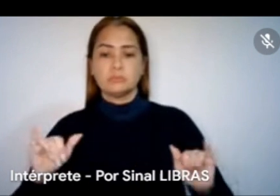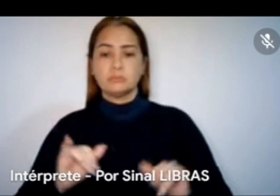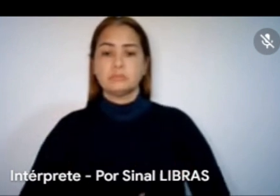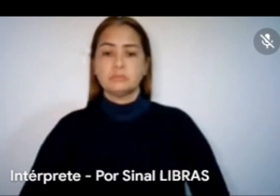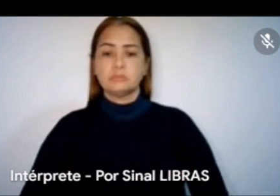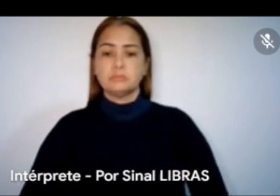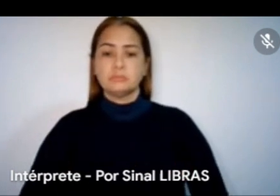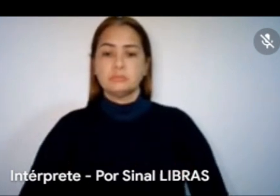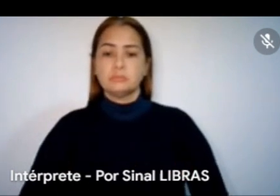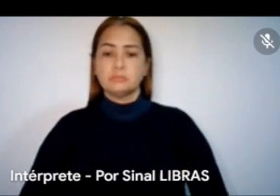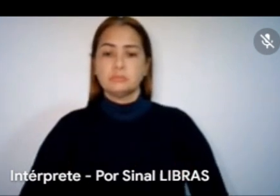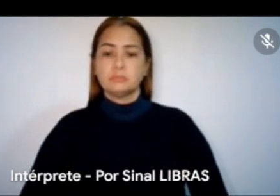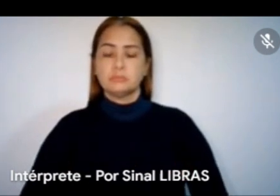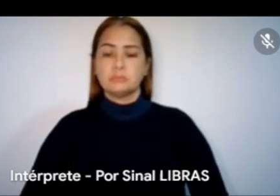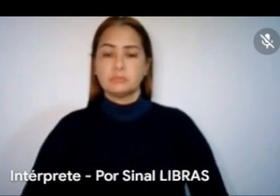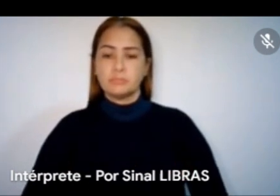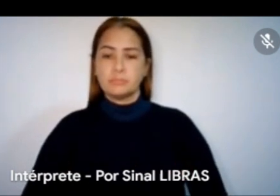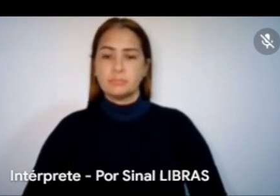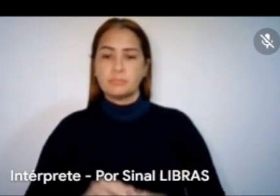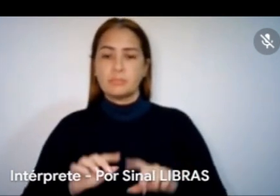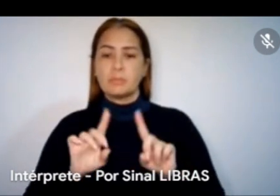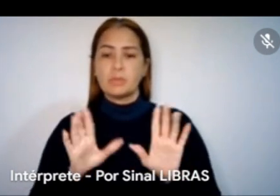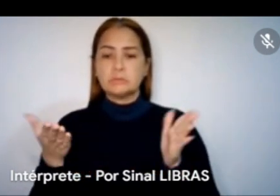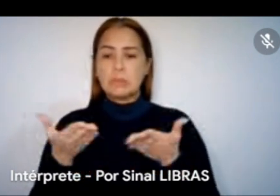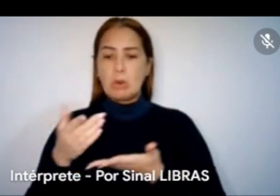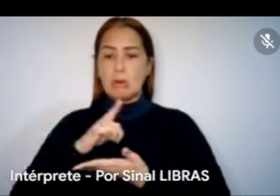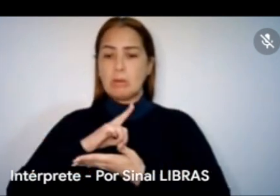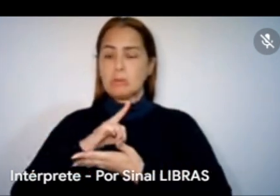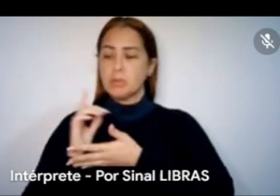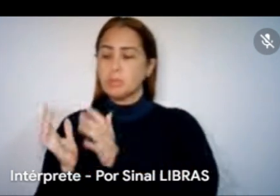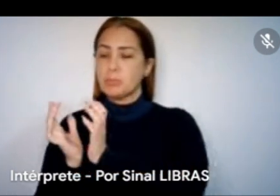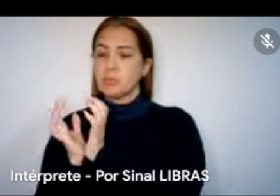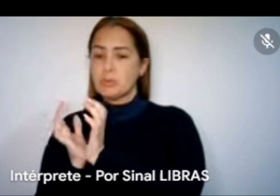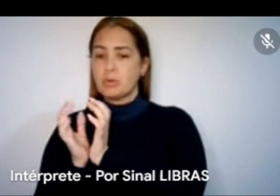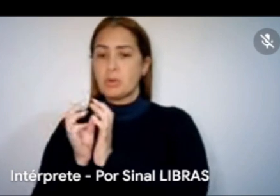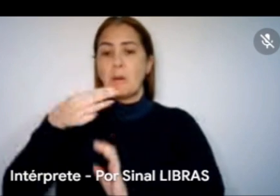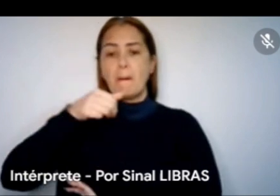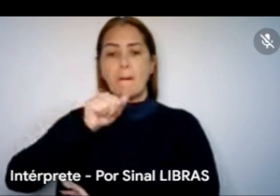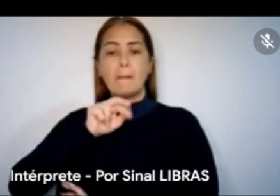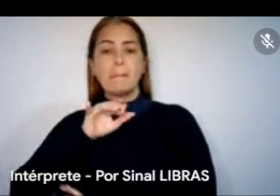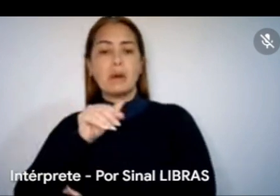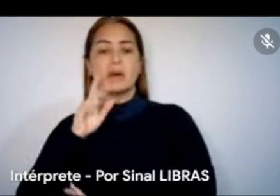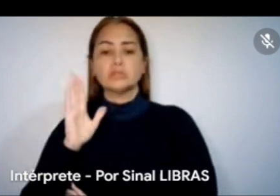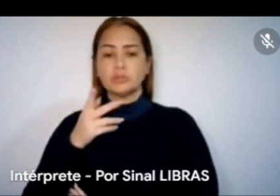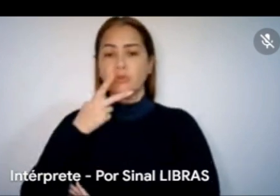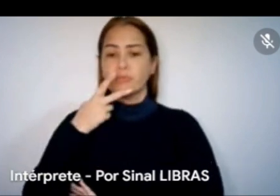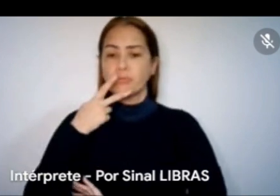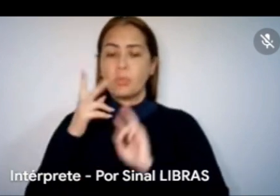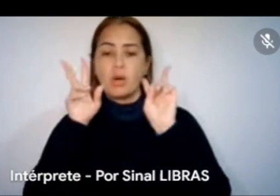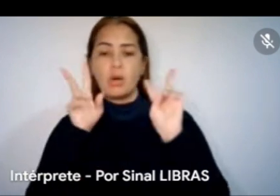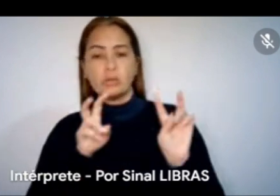eu vou passar para a Leca que vai apresentar alguns questionamentos, acho que a Mari já fez alguns importantes, acho que a Leca